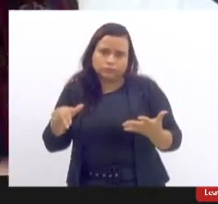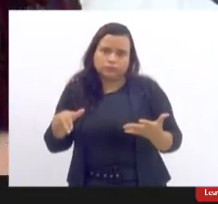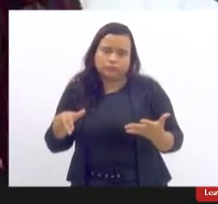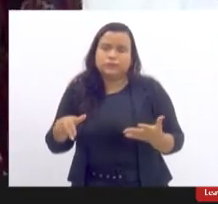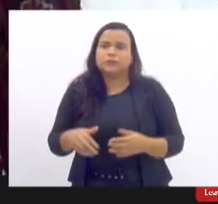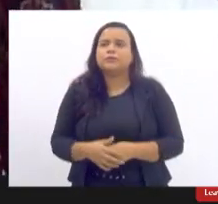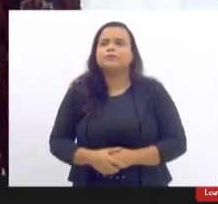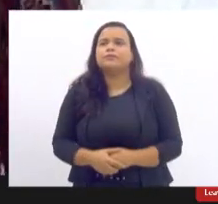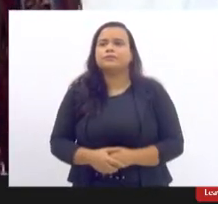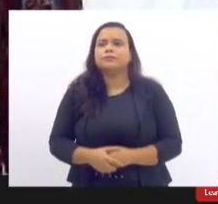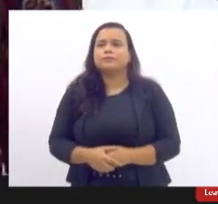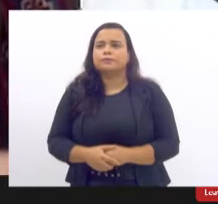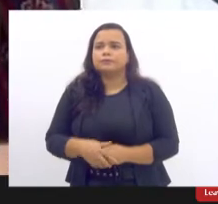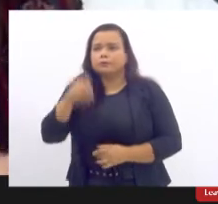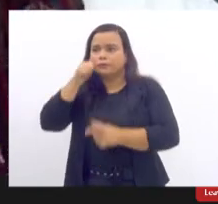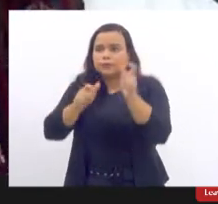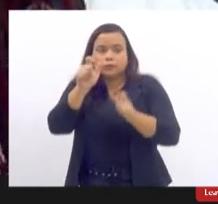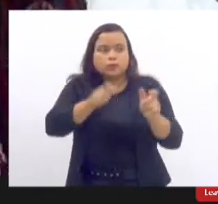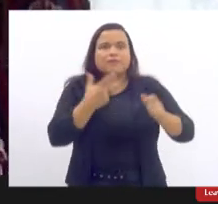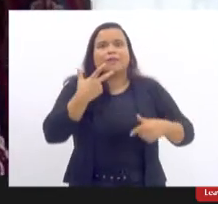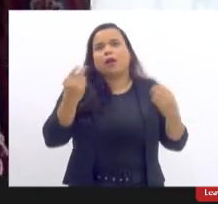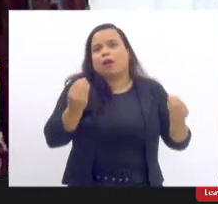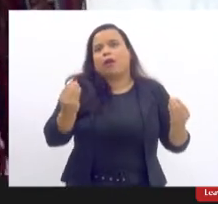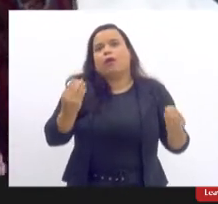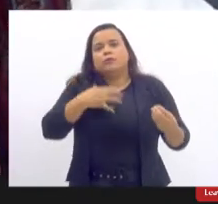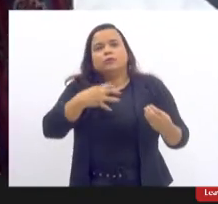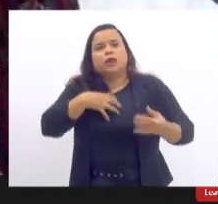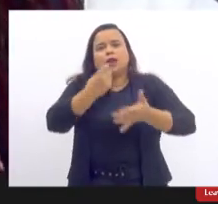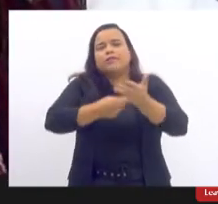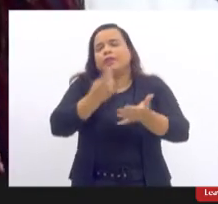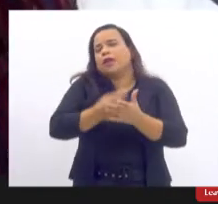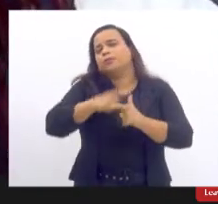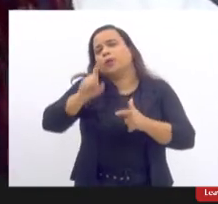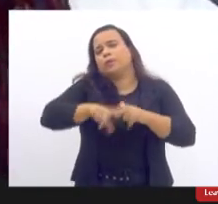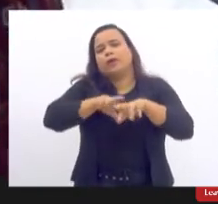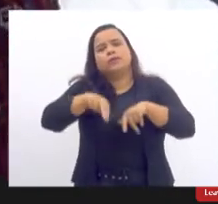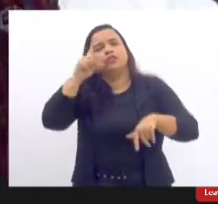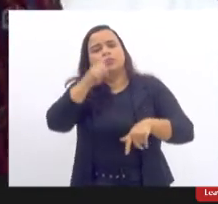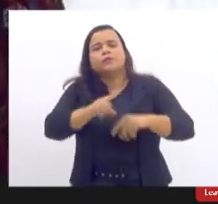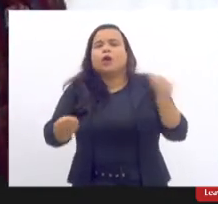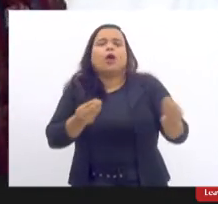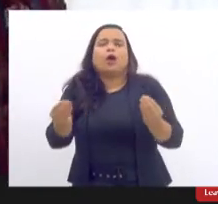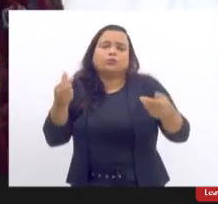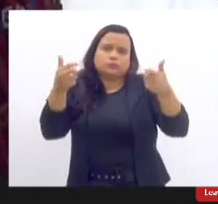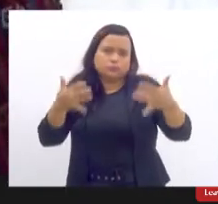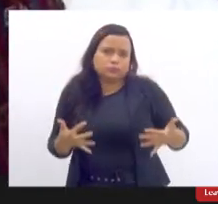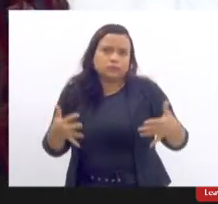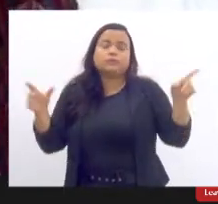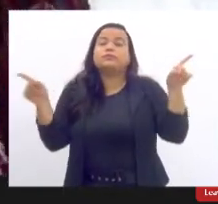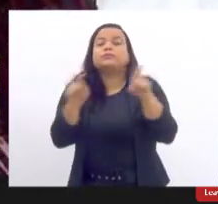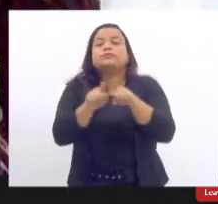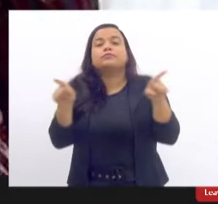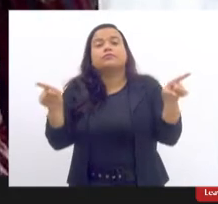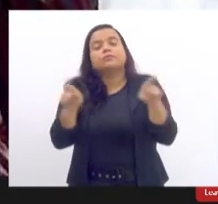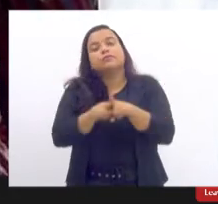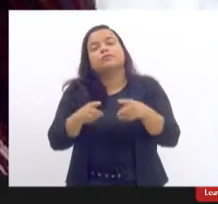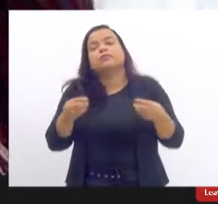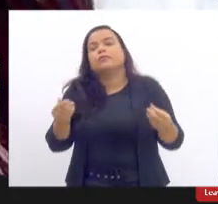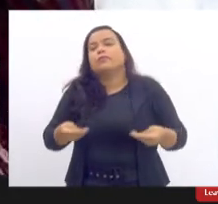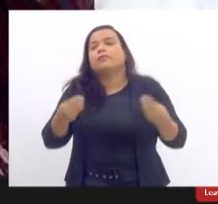O que as mulheres dizem, como é que elas enfrentam esses problemas, as dificuldades que elas têm e como...